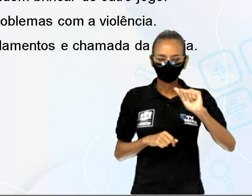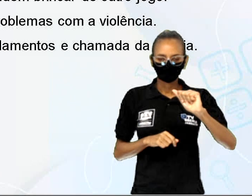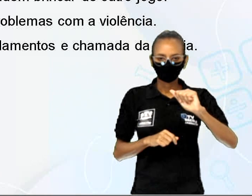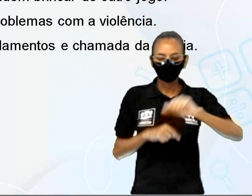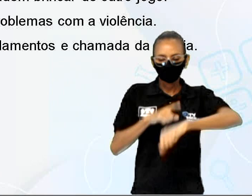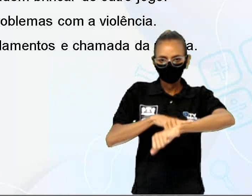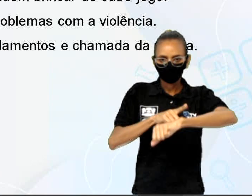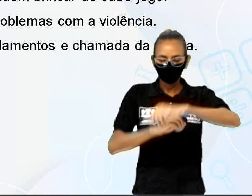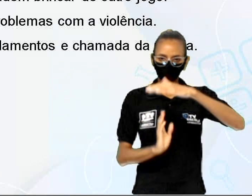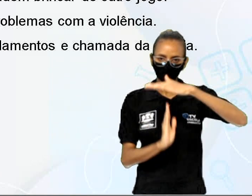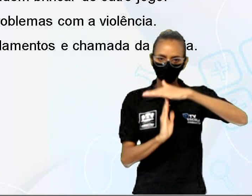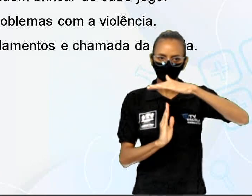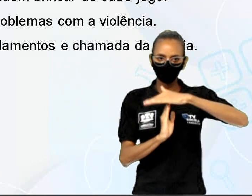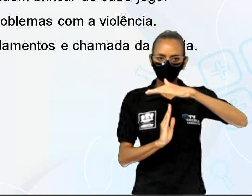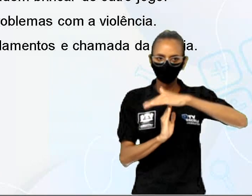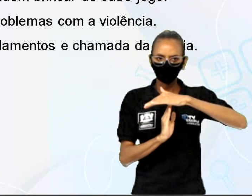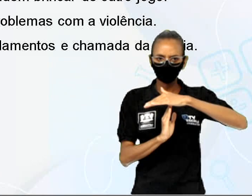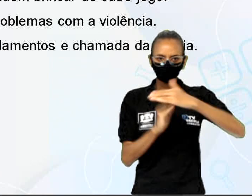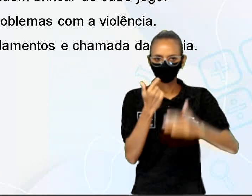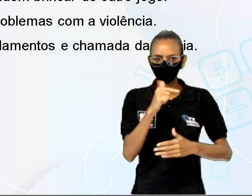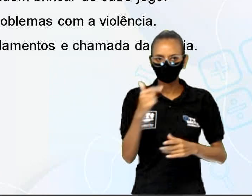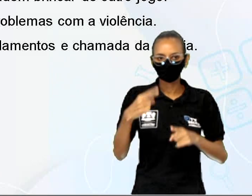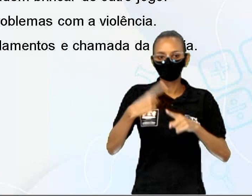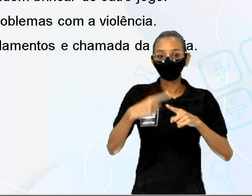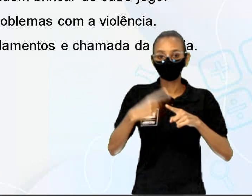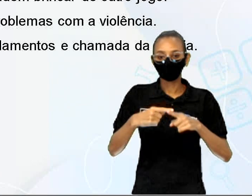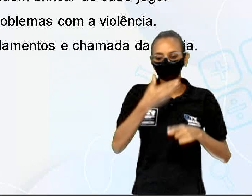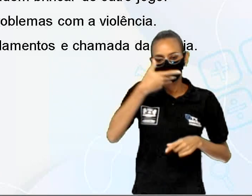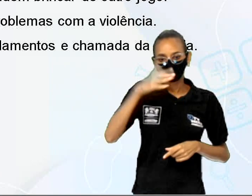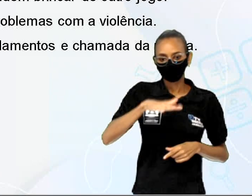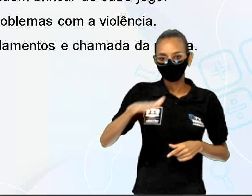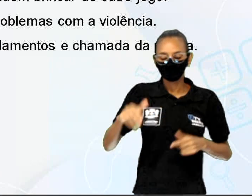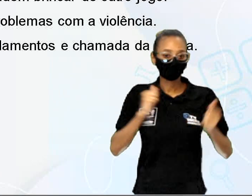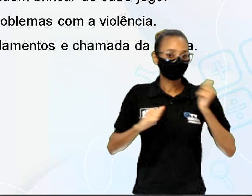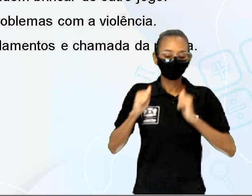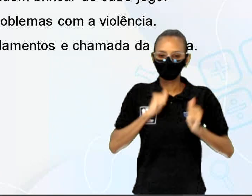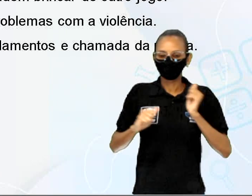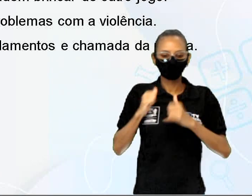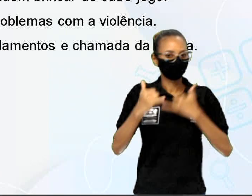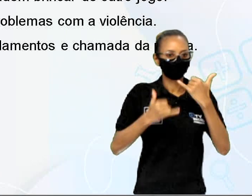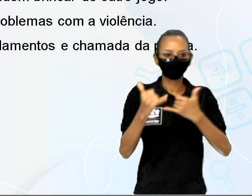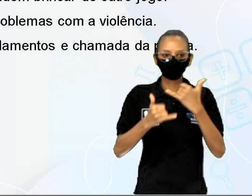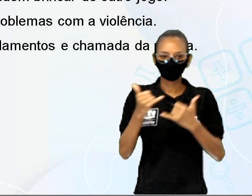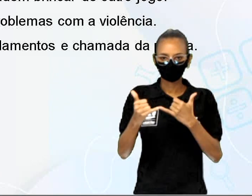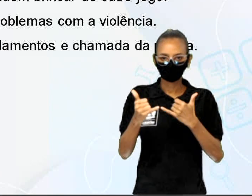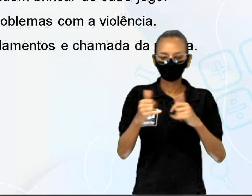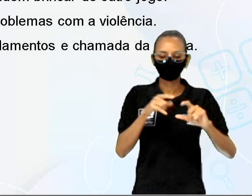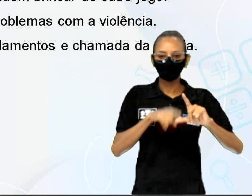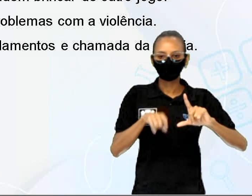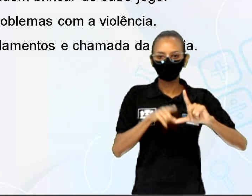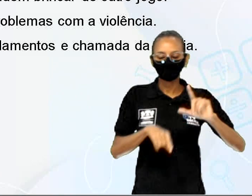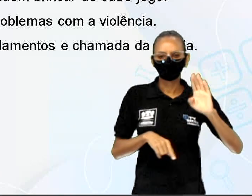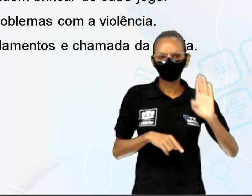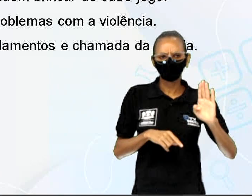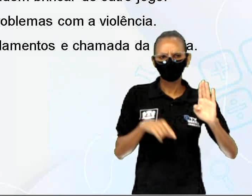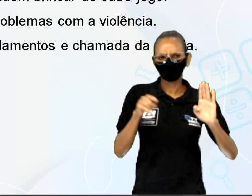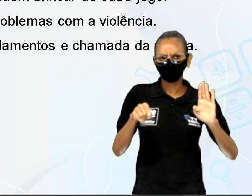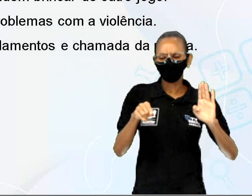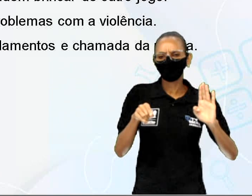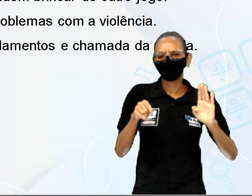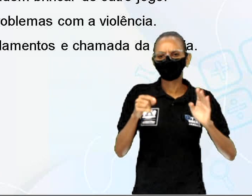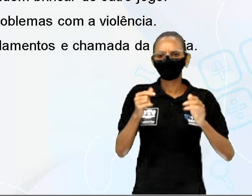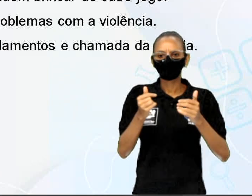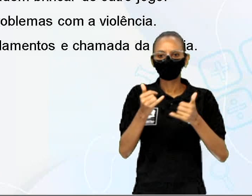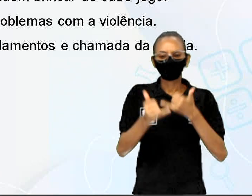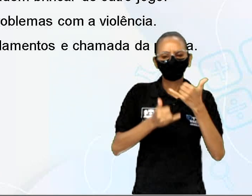para descanso porque as crianças têm muita energia para brincar letra B é um jogo injusto pois não possui juiz